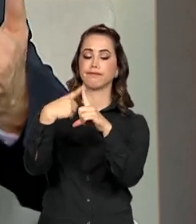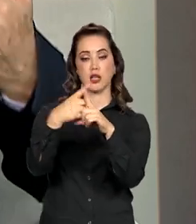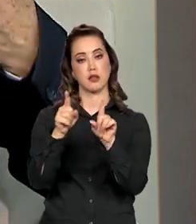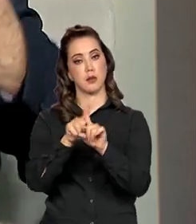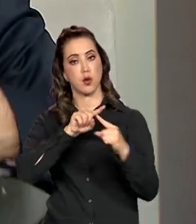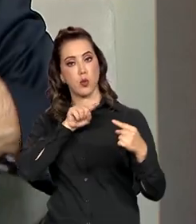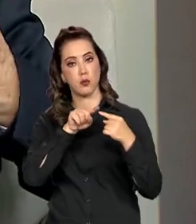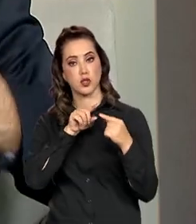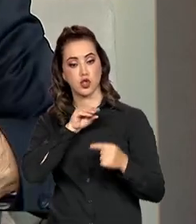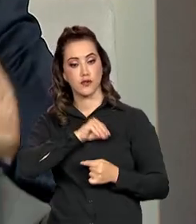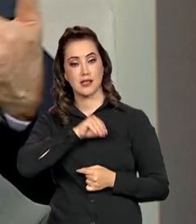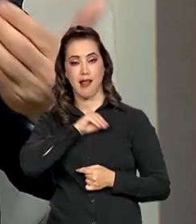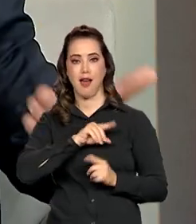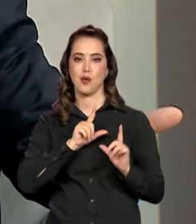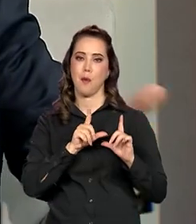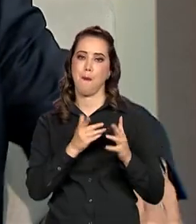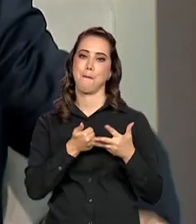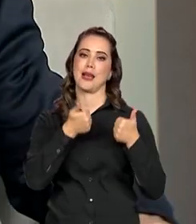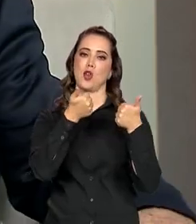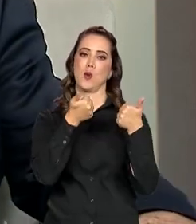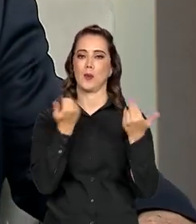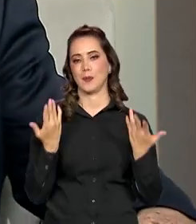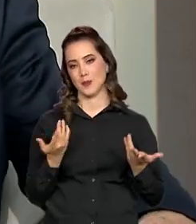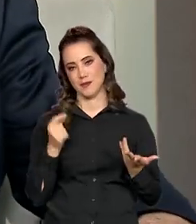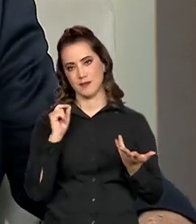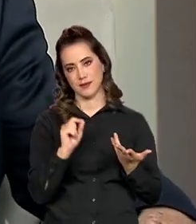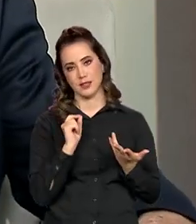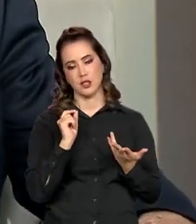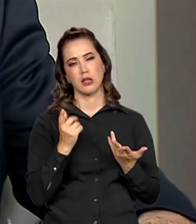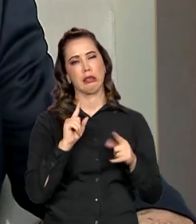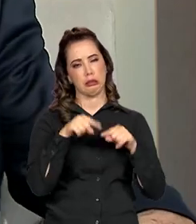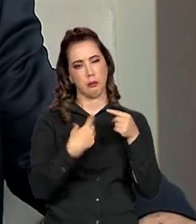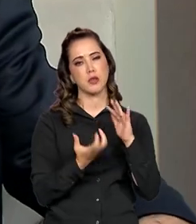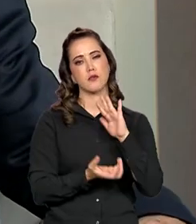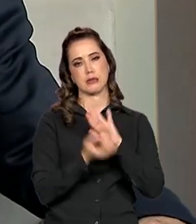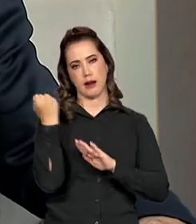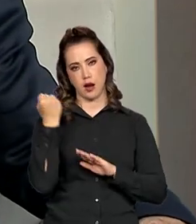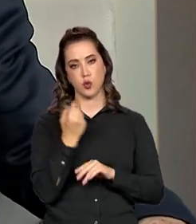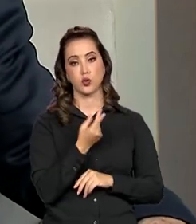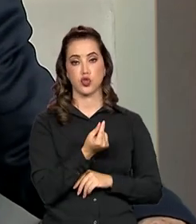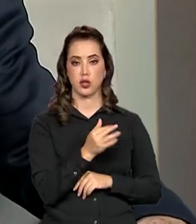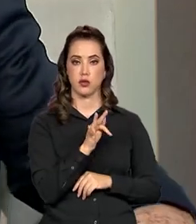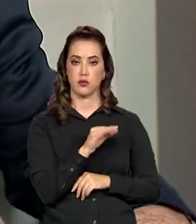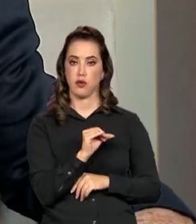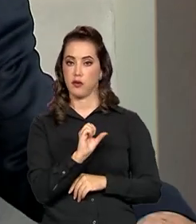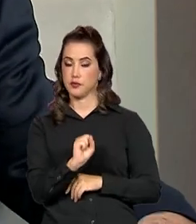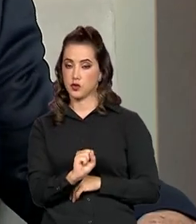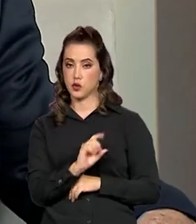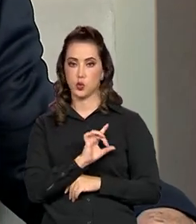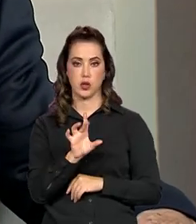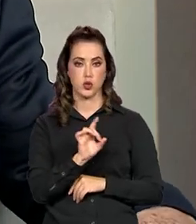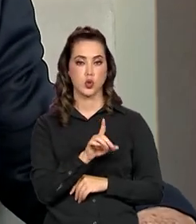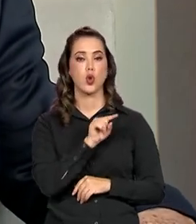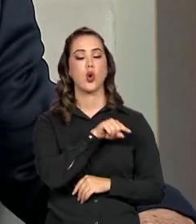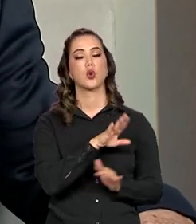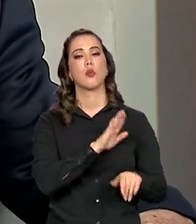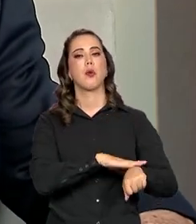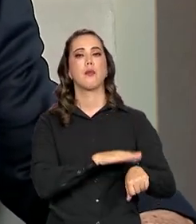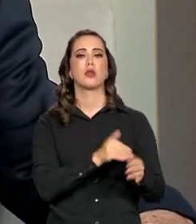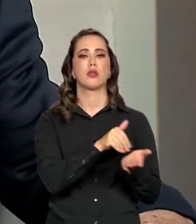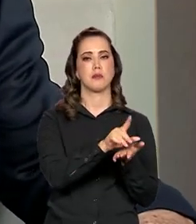melhorar a rentabilidade para esse trabalhador, quando ele fosse sacar o seu fundo. Não era só no período de rescisão.